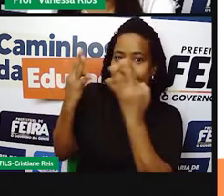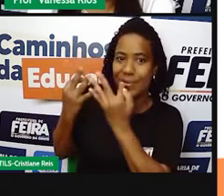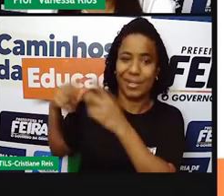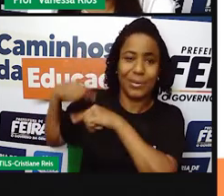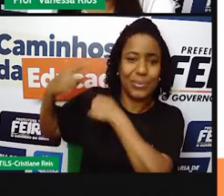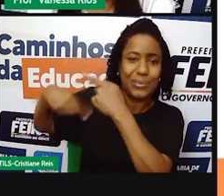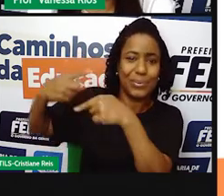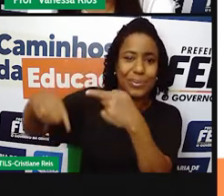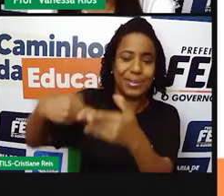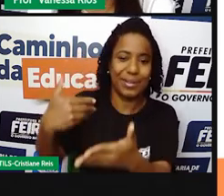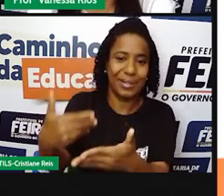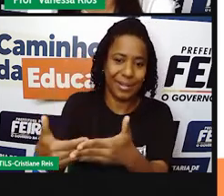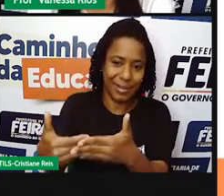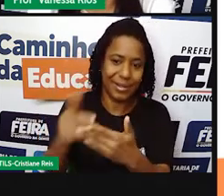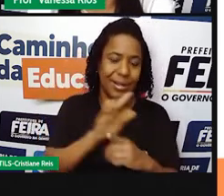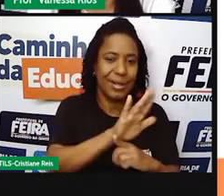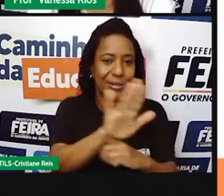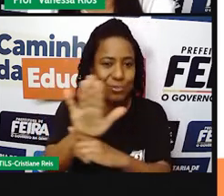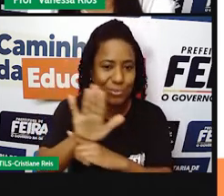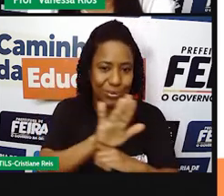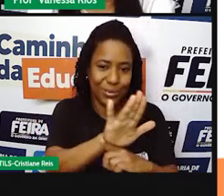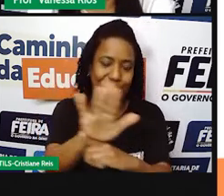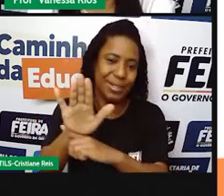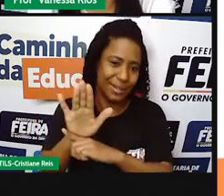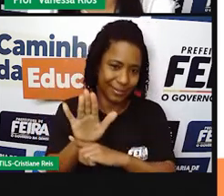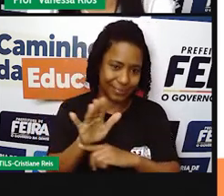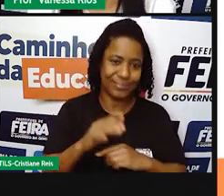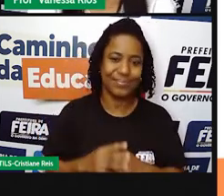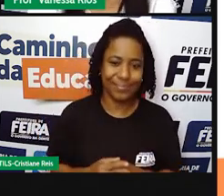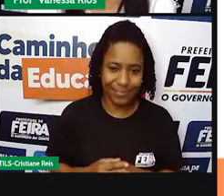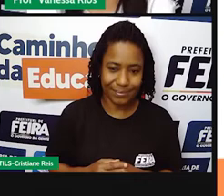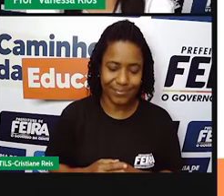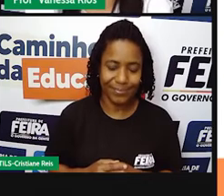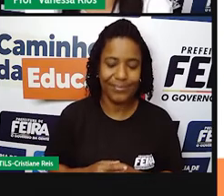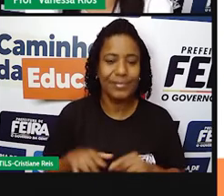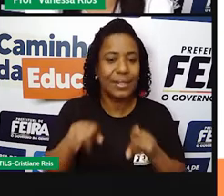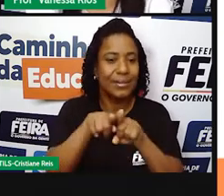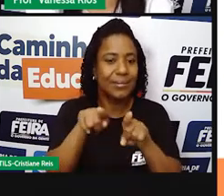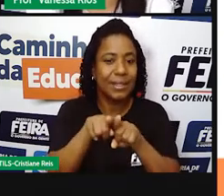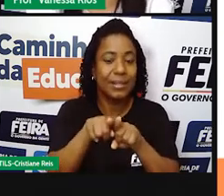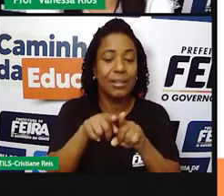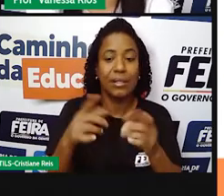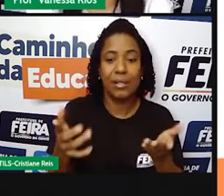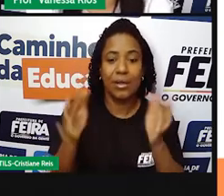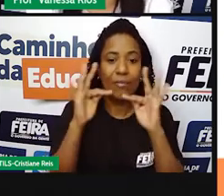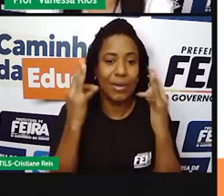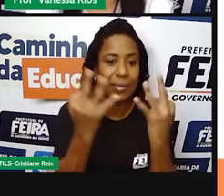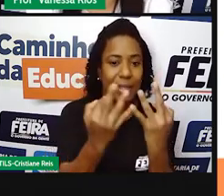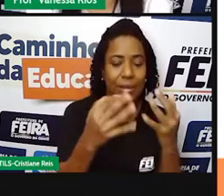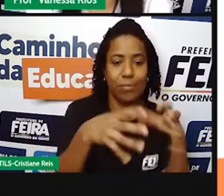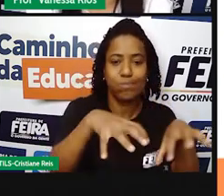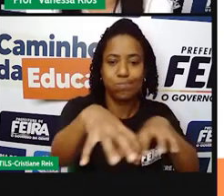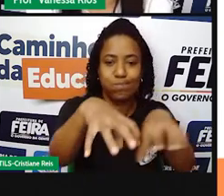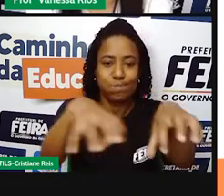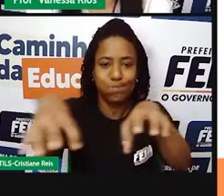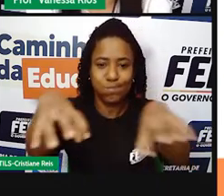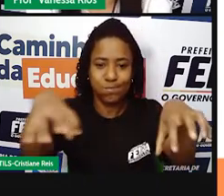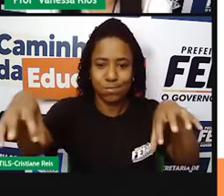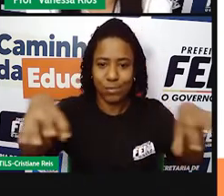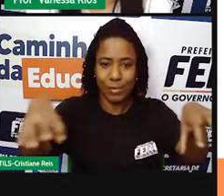formar aí as próprias cidades, né? Formar os estados, formar as organizações sociais, as primeiras